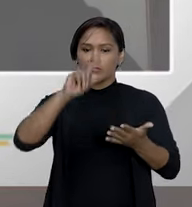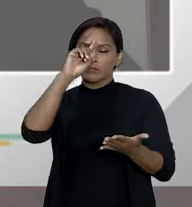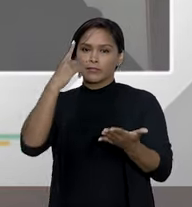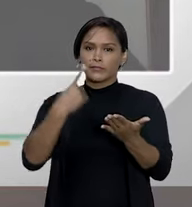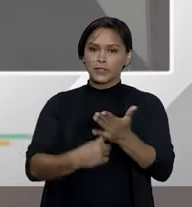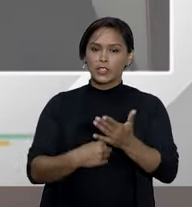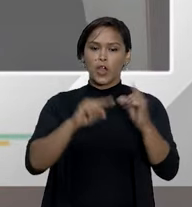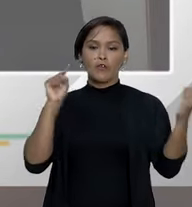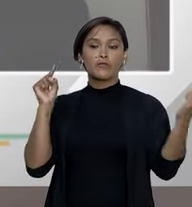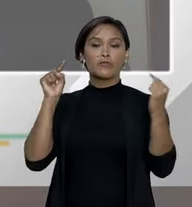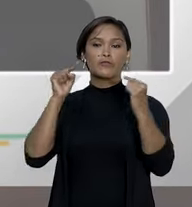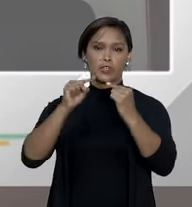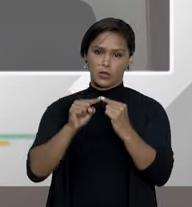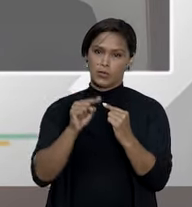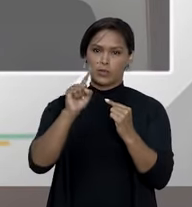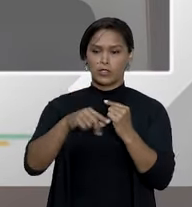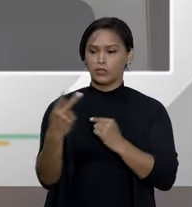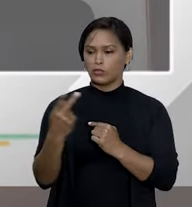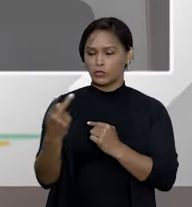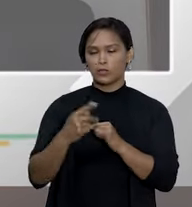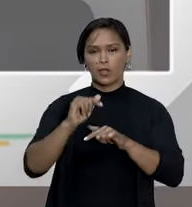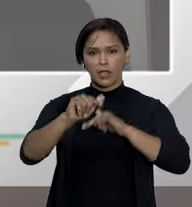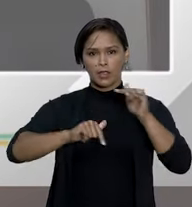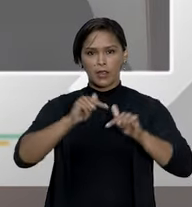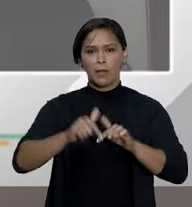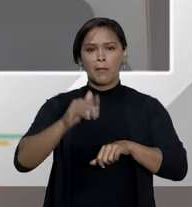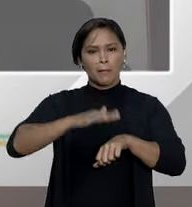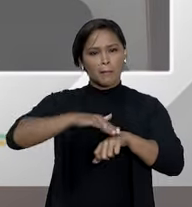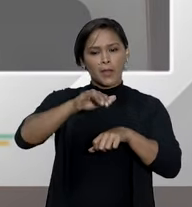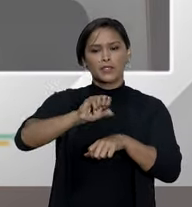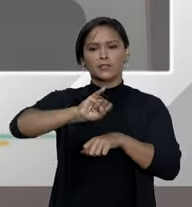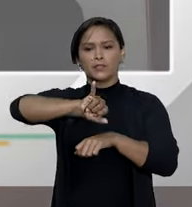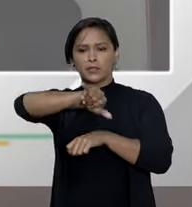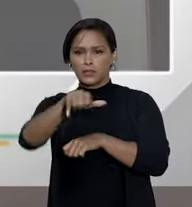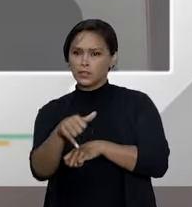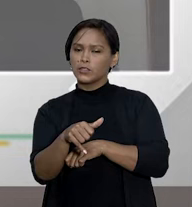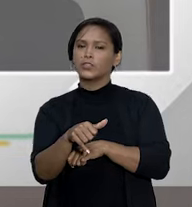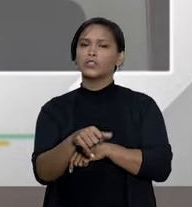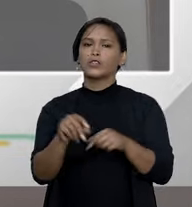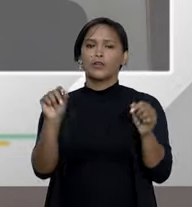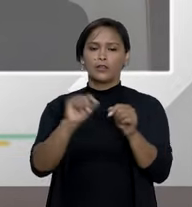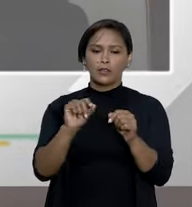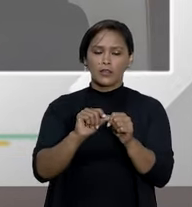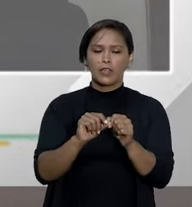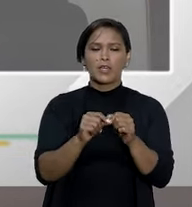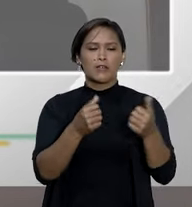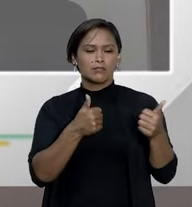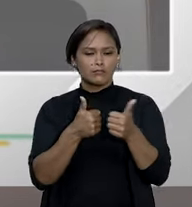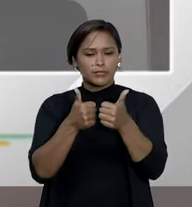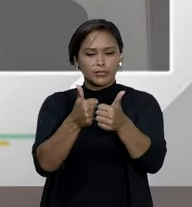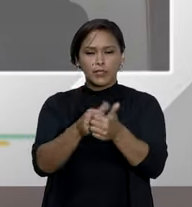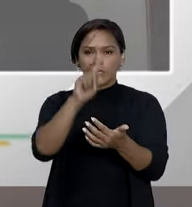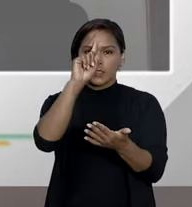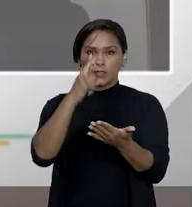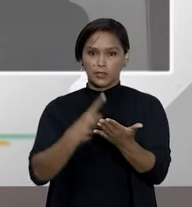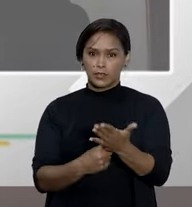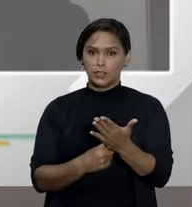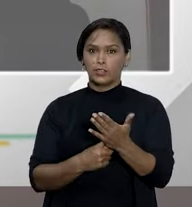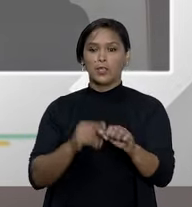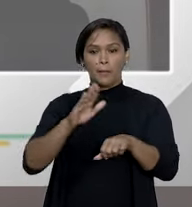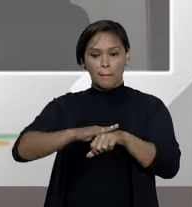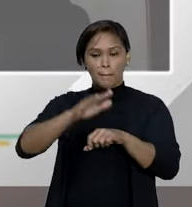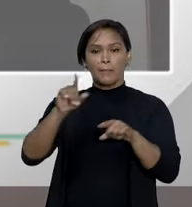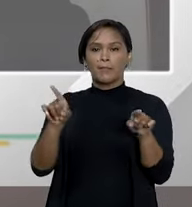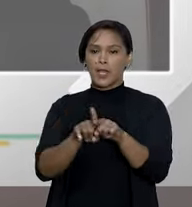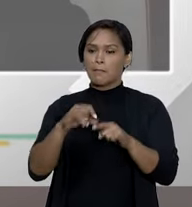efeito vinculante, né? Então, quanto mais o STJ decidir dessa forma, é mais,